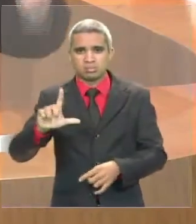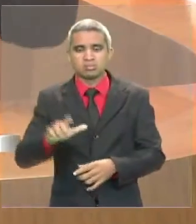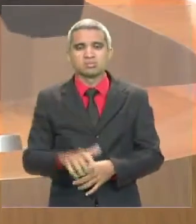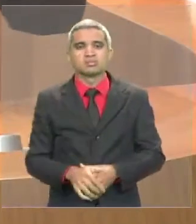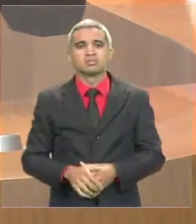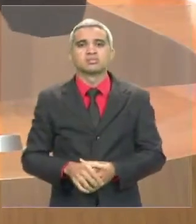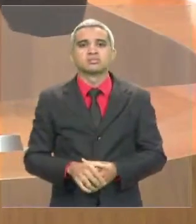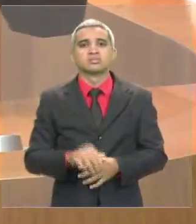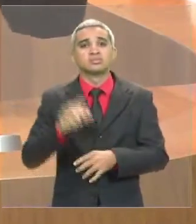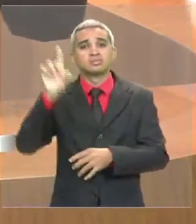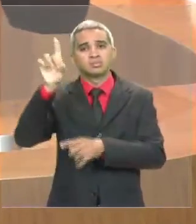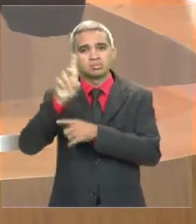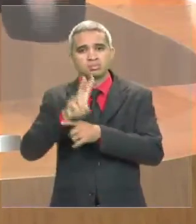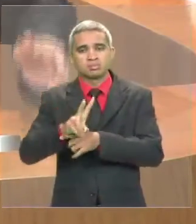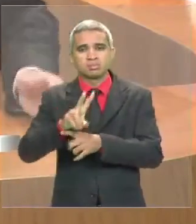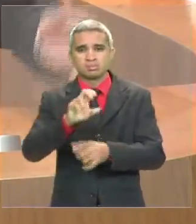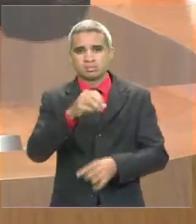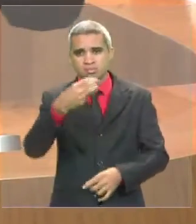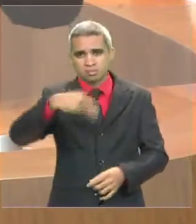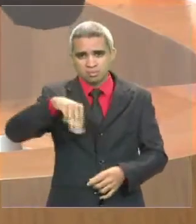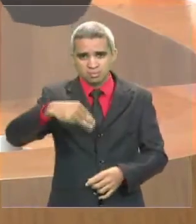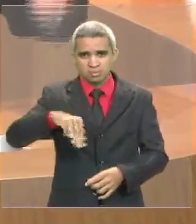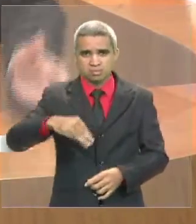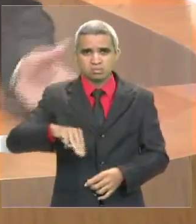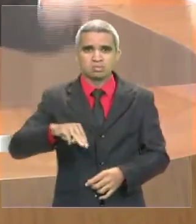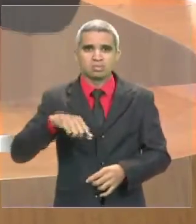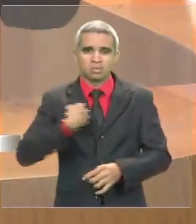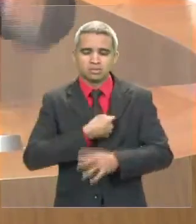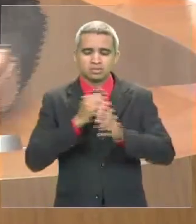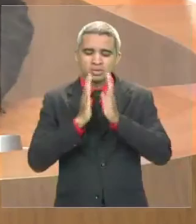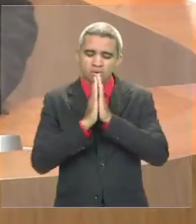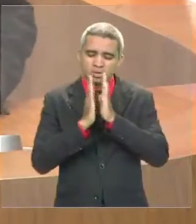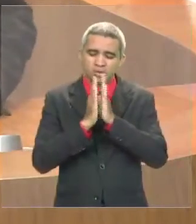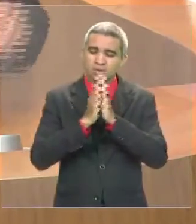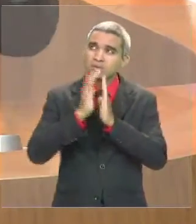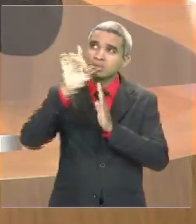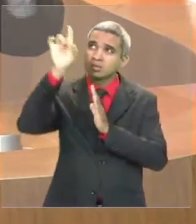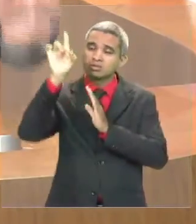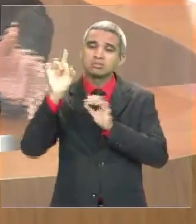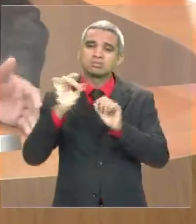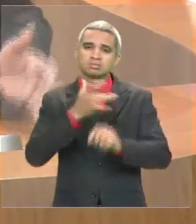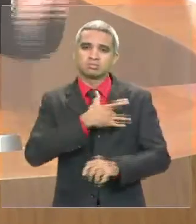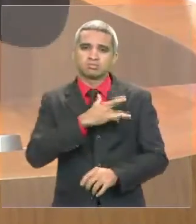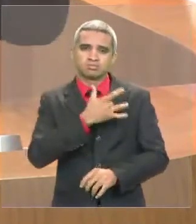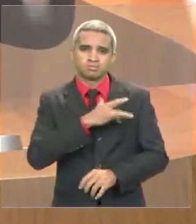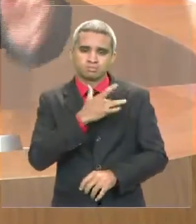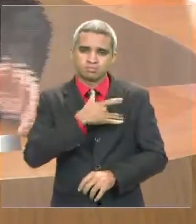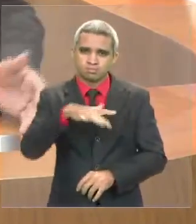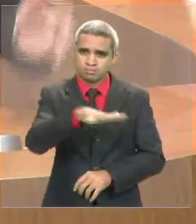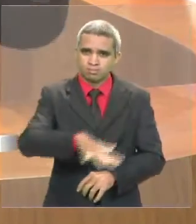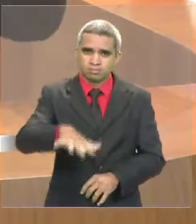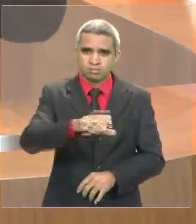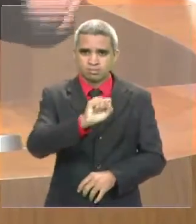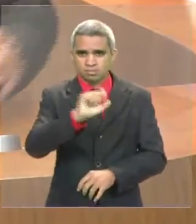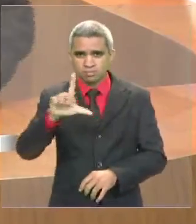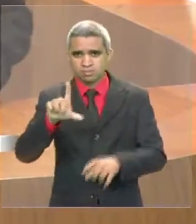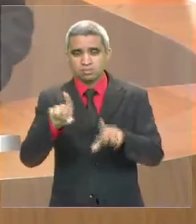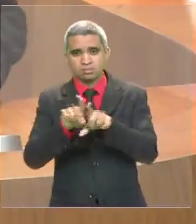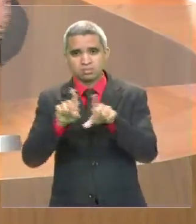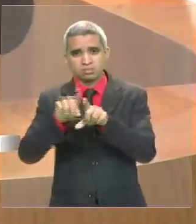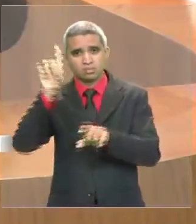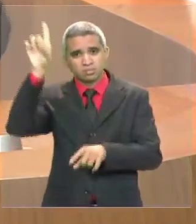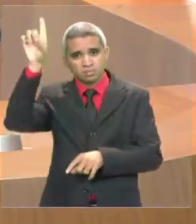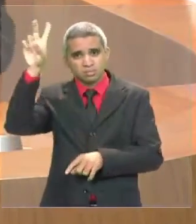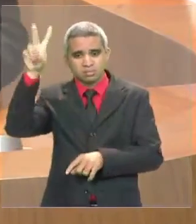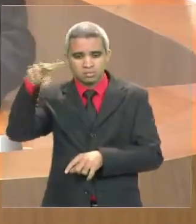que Deus tenha complacência, Deus tenha compaixão e que possa voltar o seu olhar para o Estado do Maranhão, para